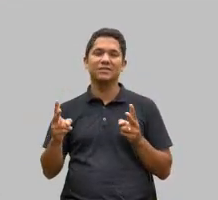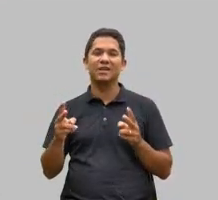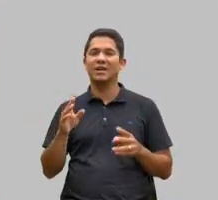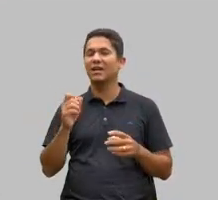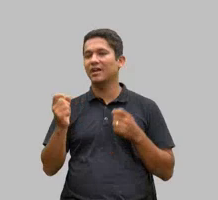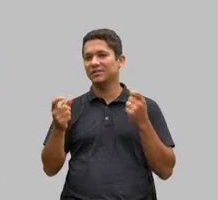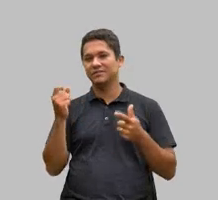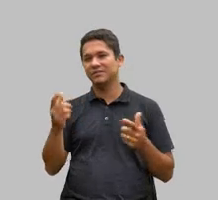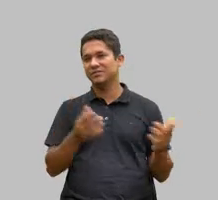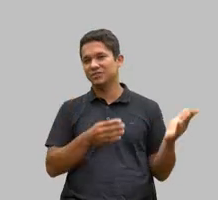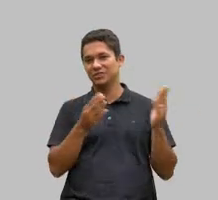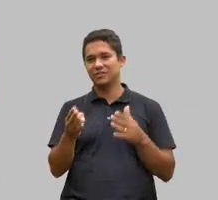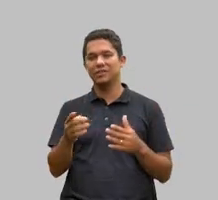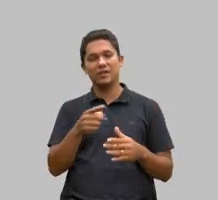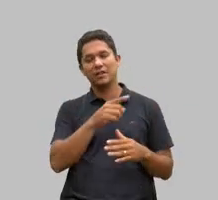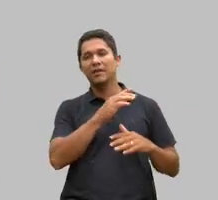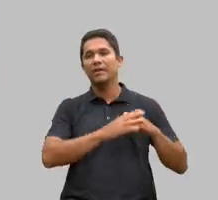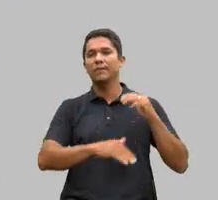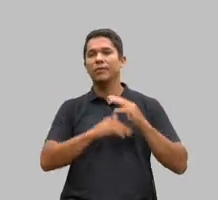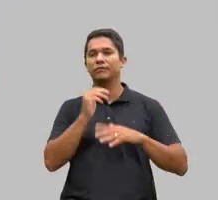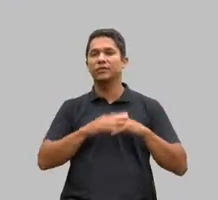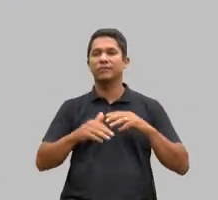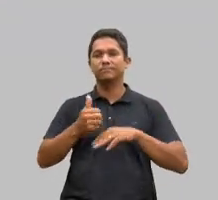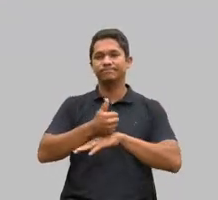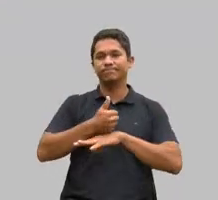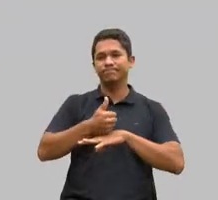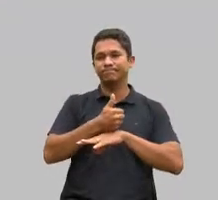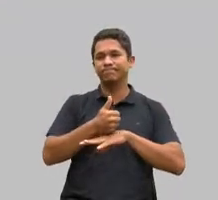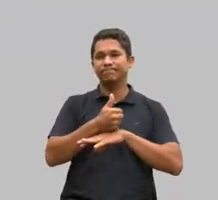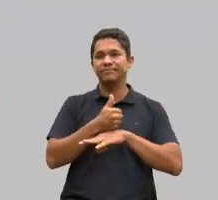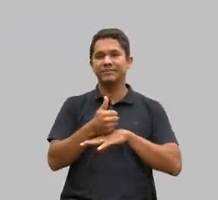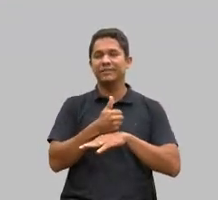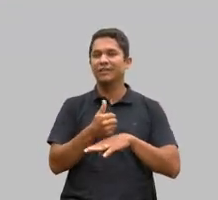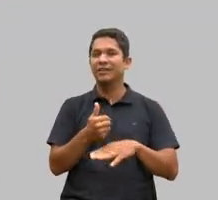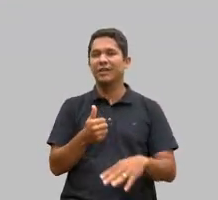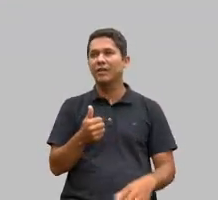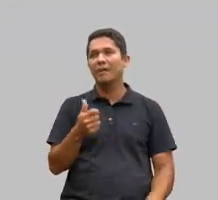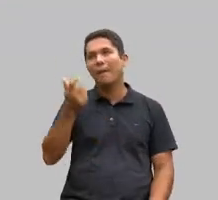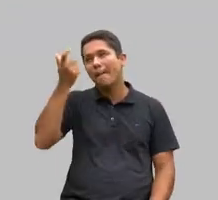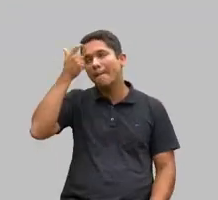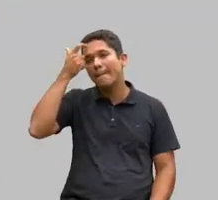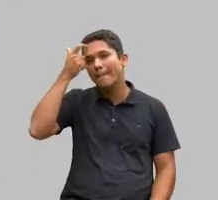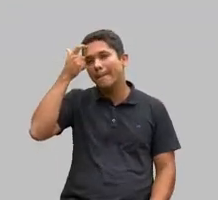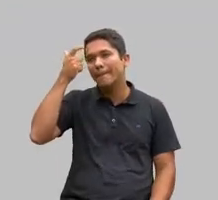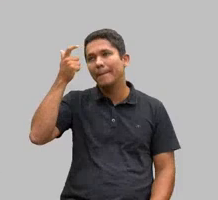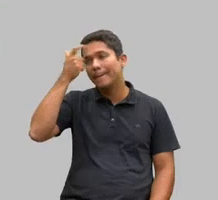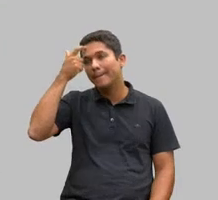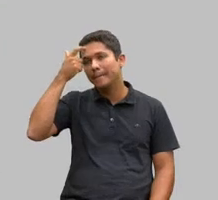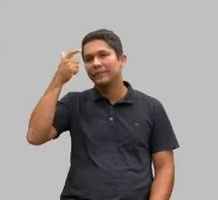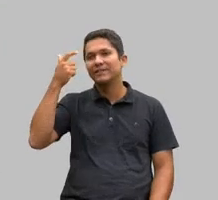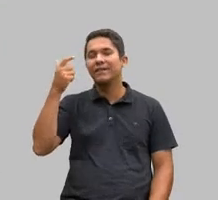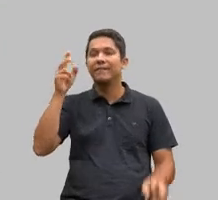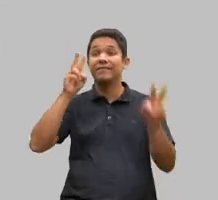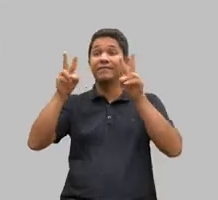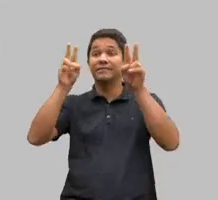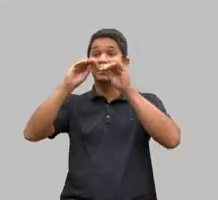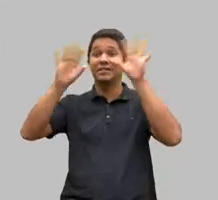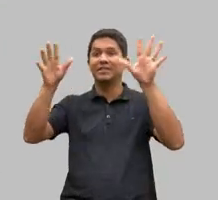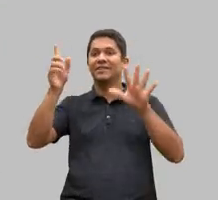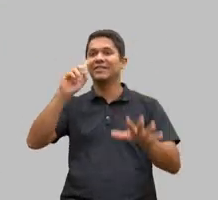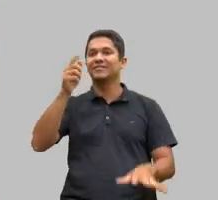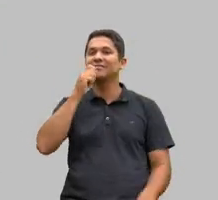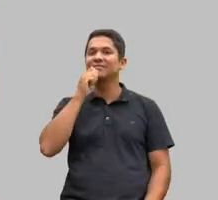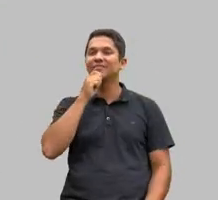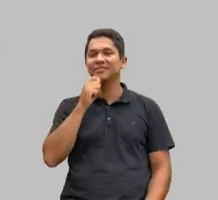e tem uma visão totalmente ideológica e isso é muito grave no Brasil porque muitas vezes essas